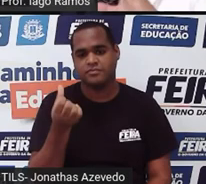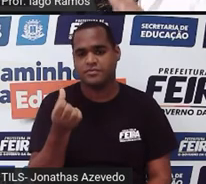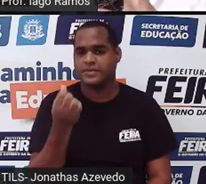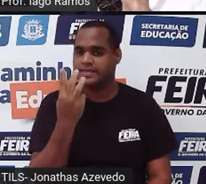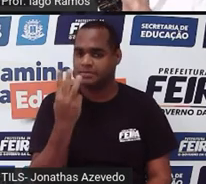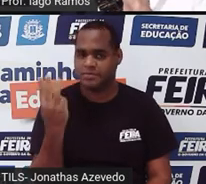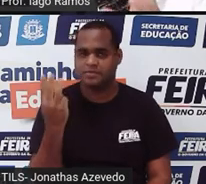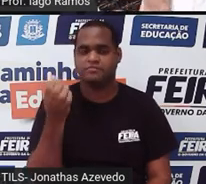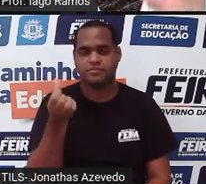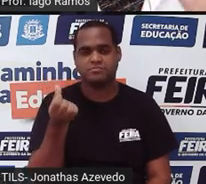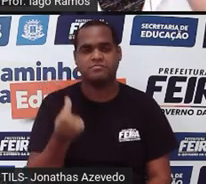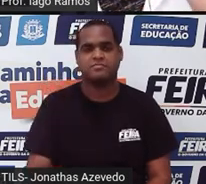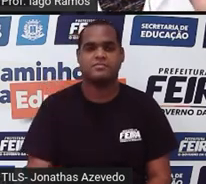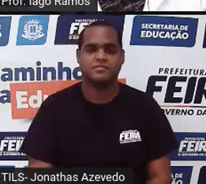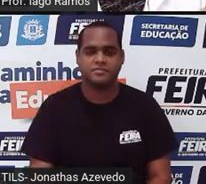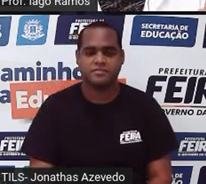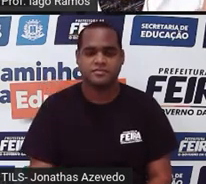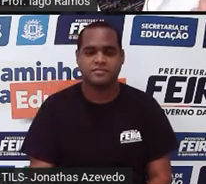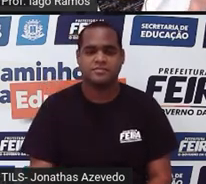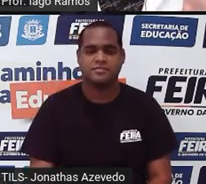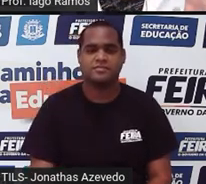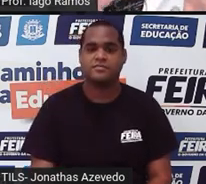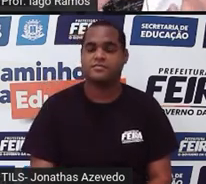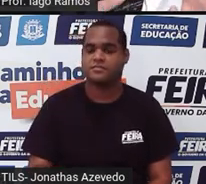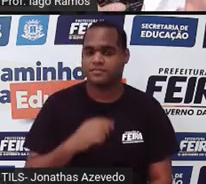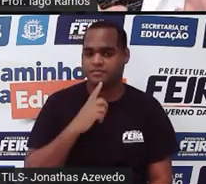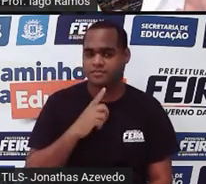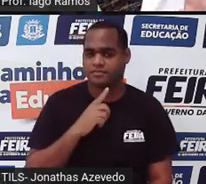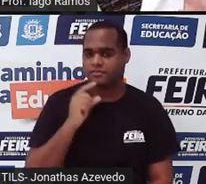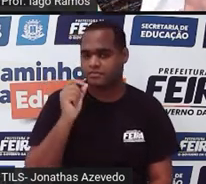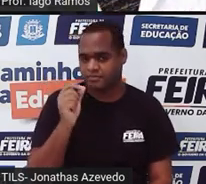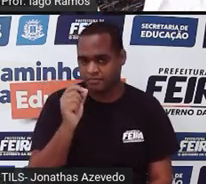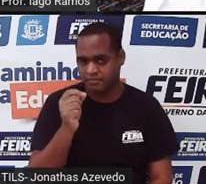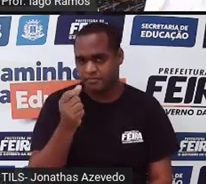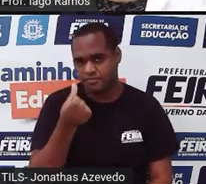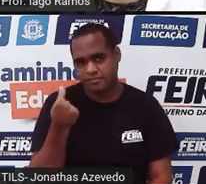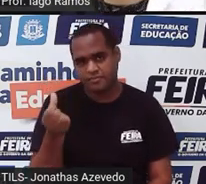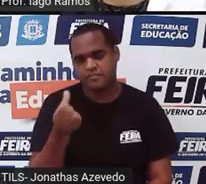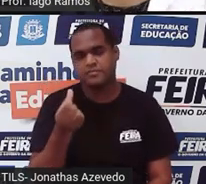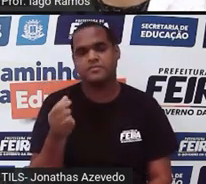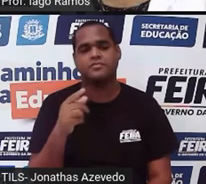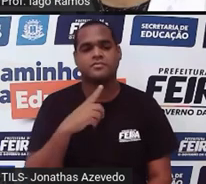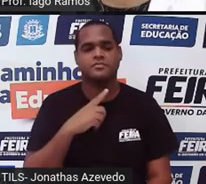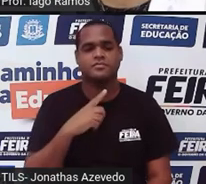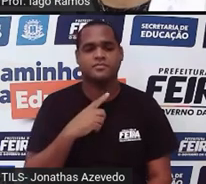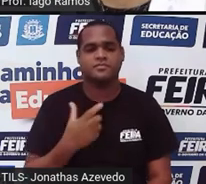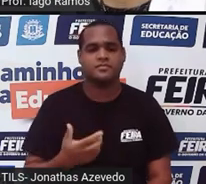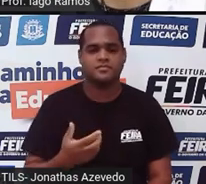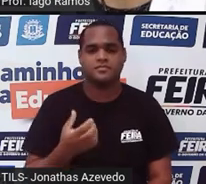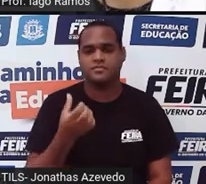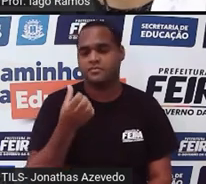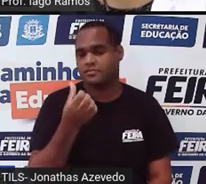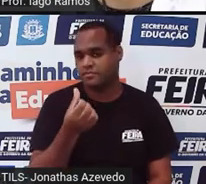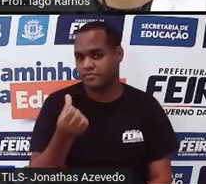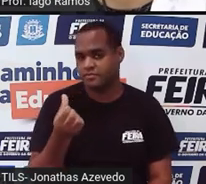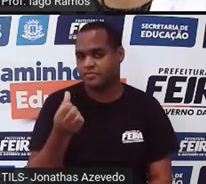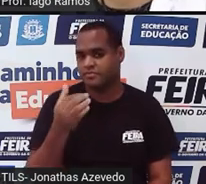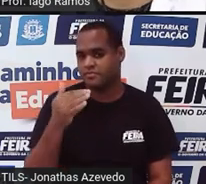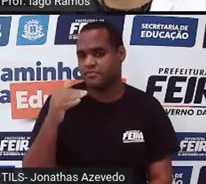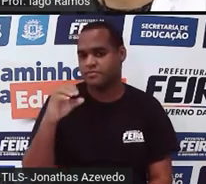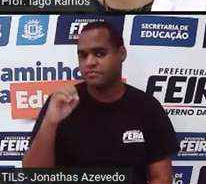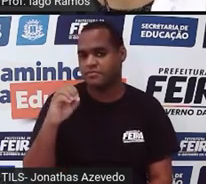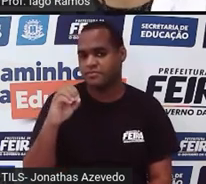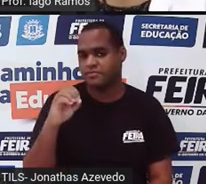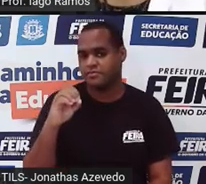mais 3 dá 6. Então, aumentou 2, depois aumentou 3. Do 6 para o 10, aumentou